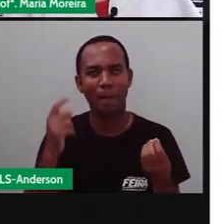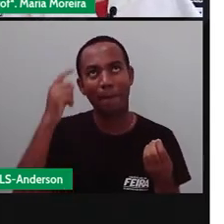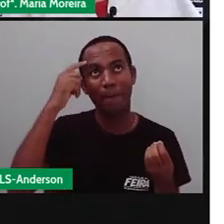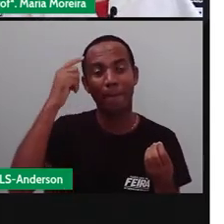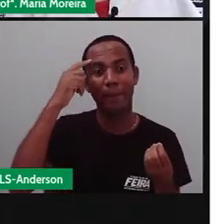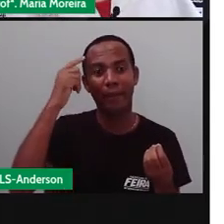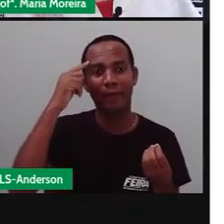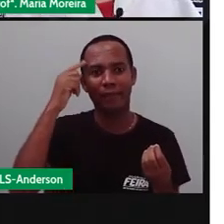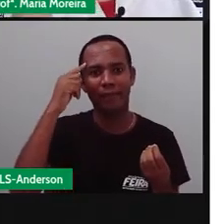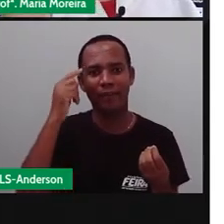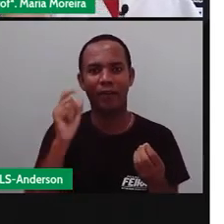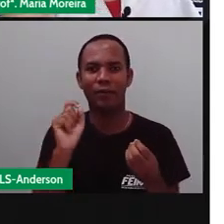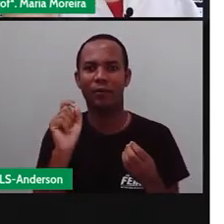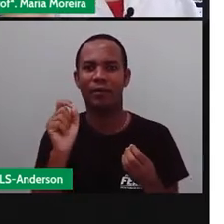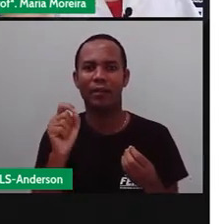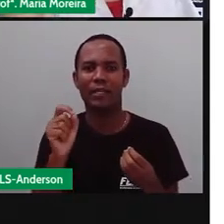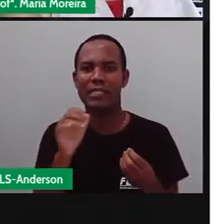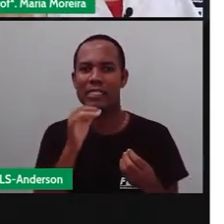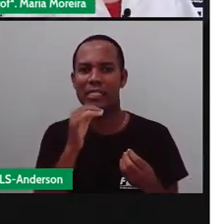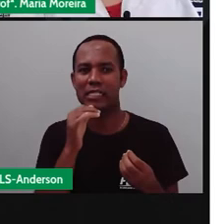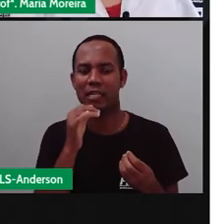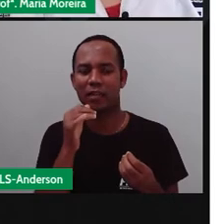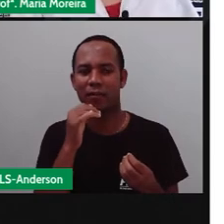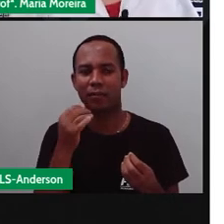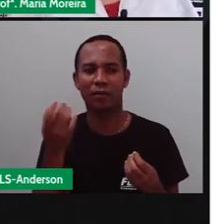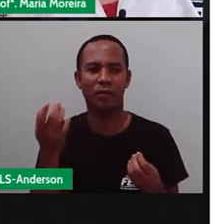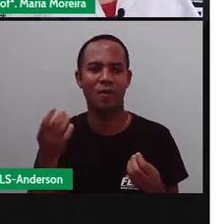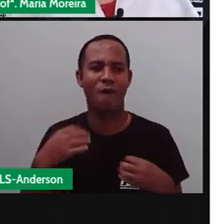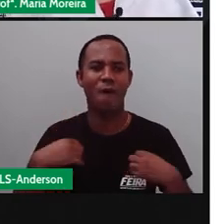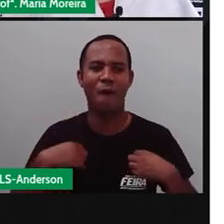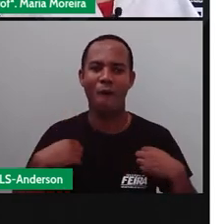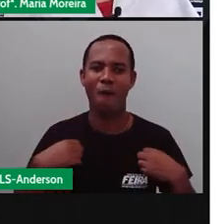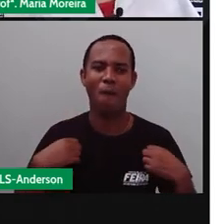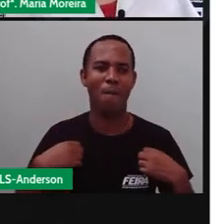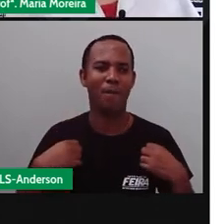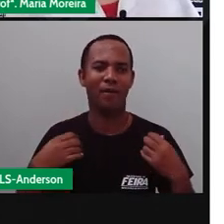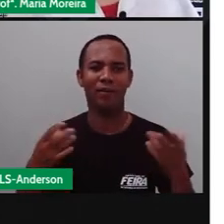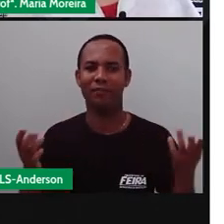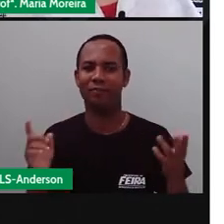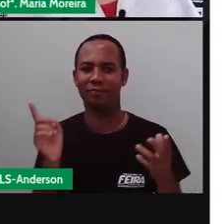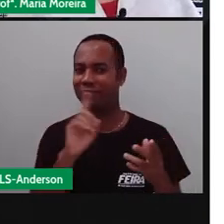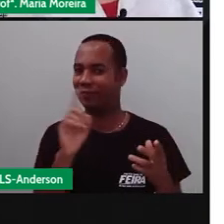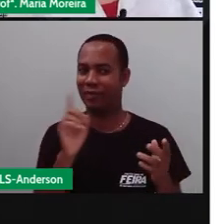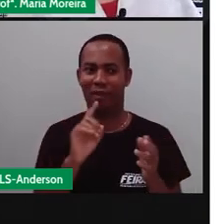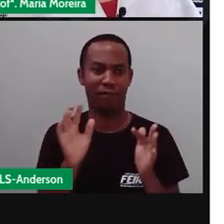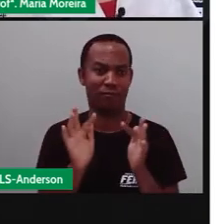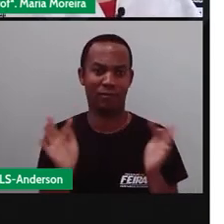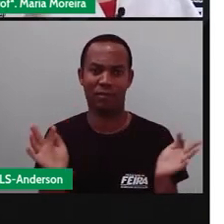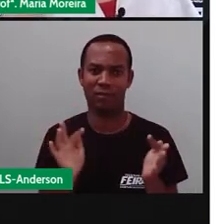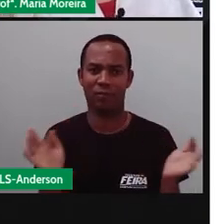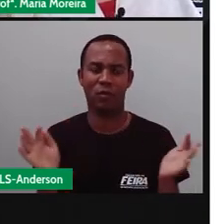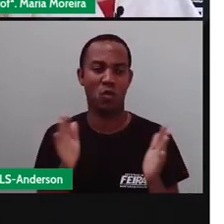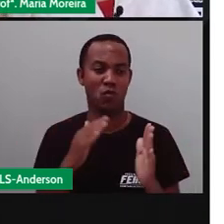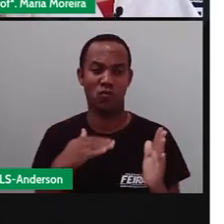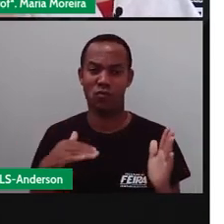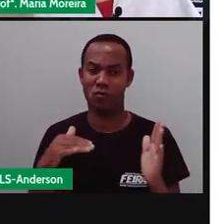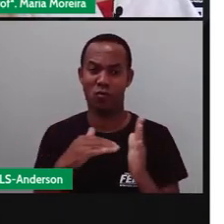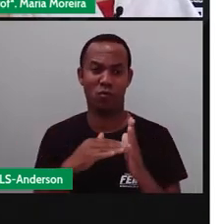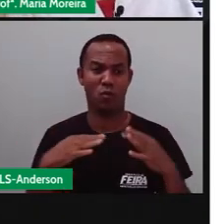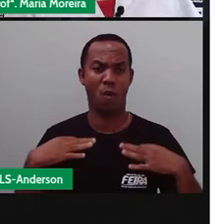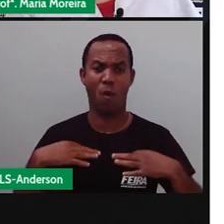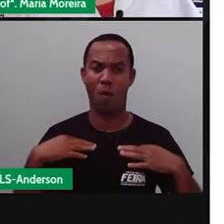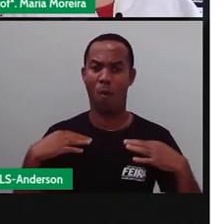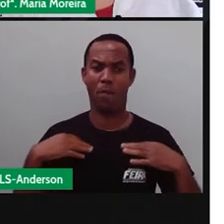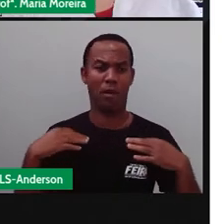Imagens formadas que a gente cria, não. Se é caipira, vamos se vestir desse jeito. Quando a gente sabe que hoje, né? Todo mundo se veste da